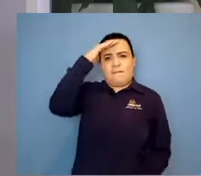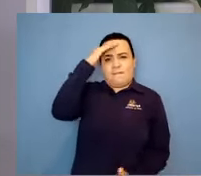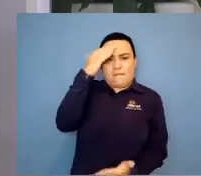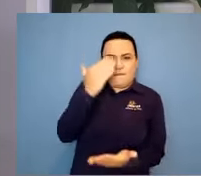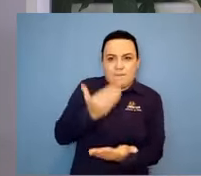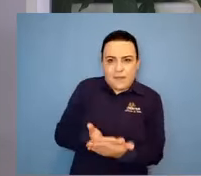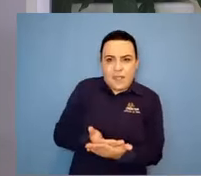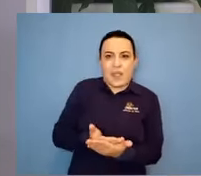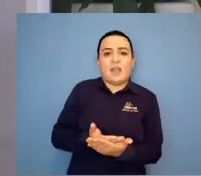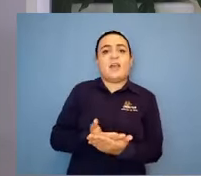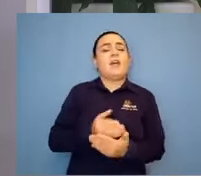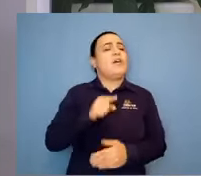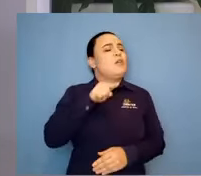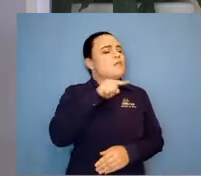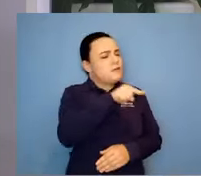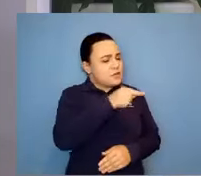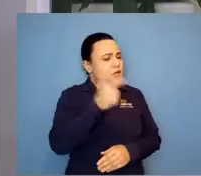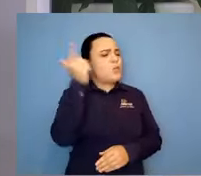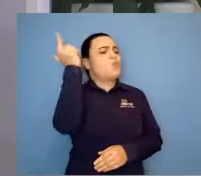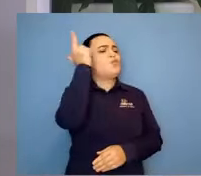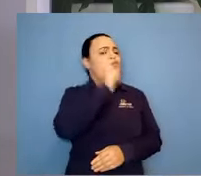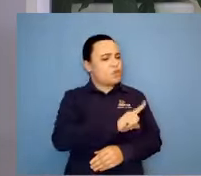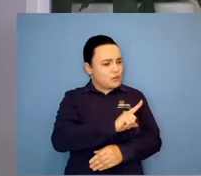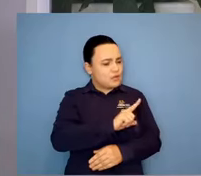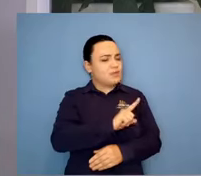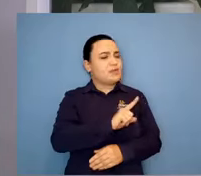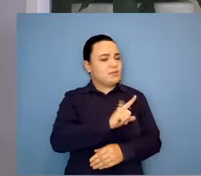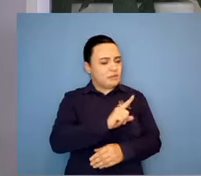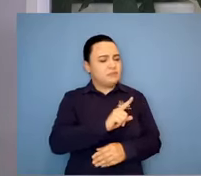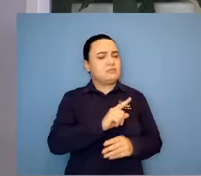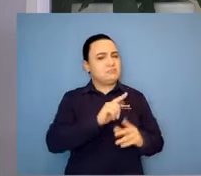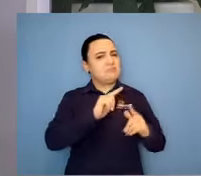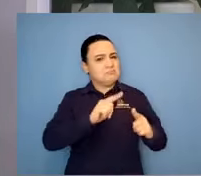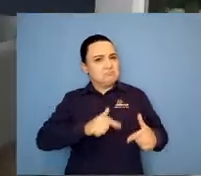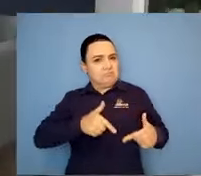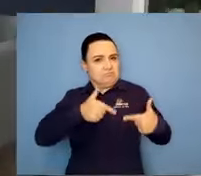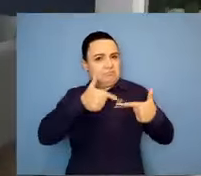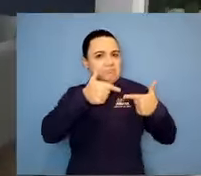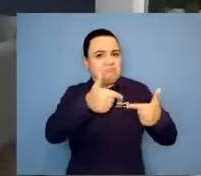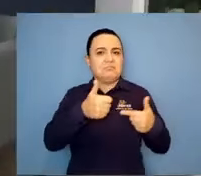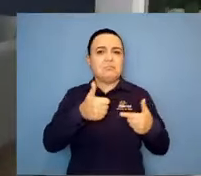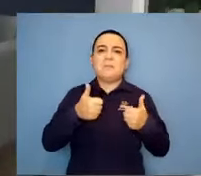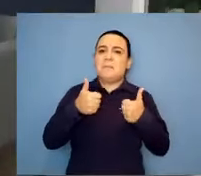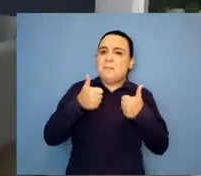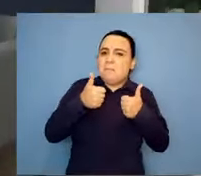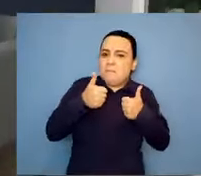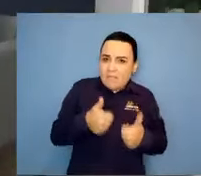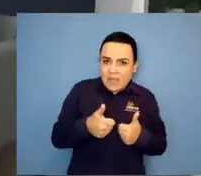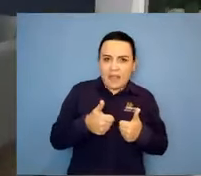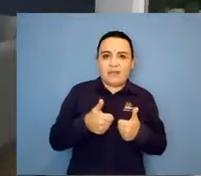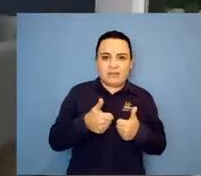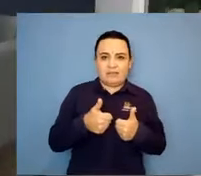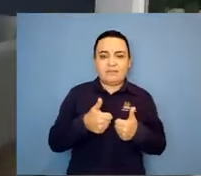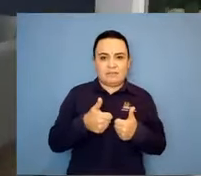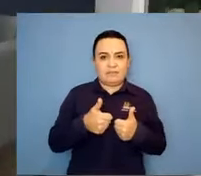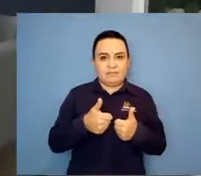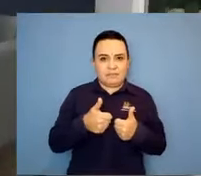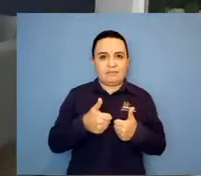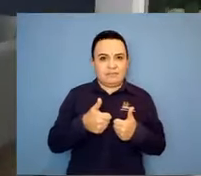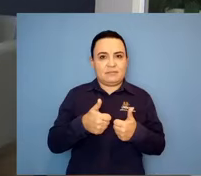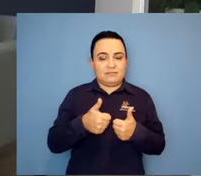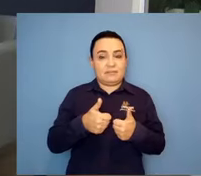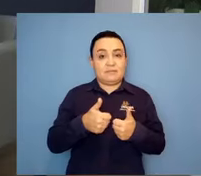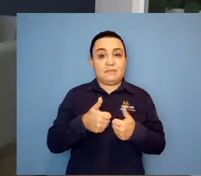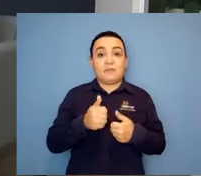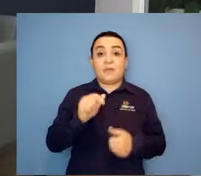sua missão com esse entendimento, né? De missão. pegando o seu gancho, é importante frisar pras mães